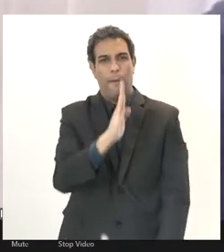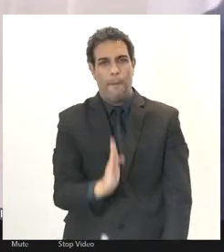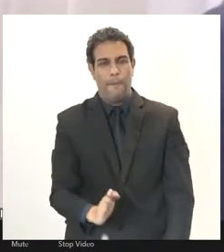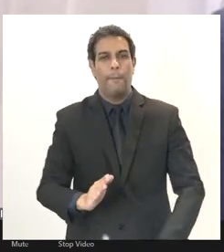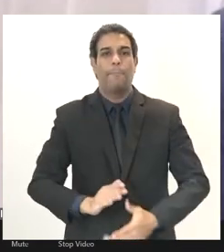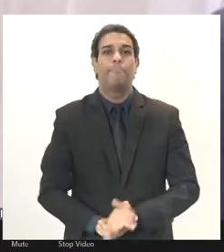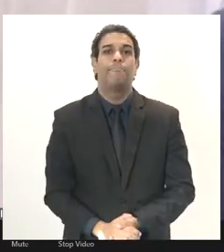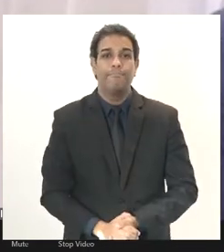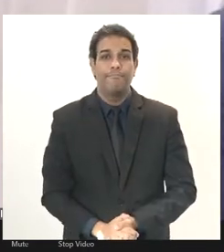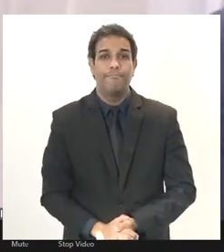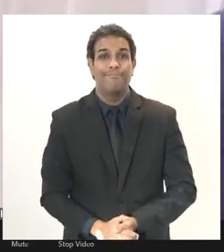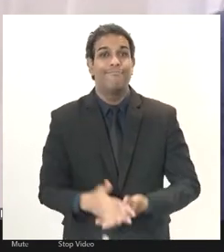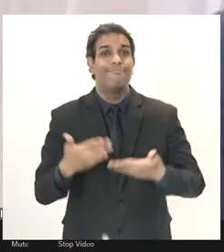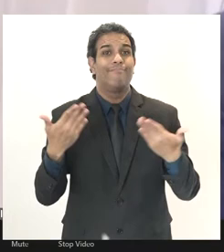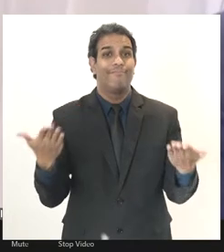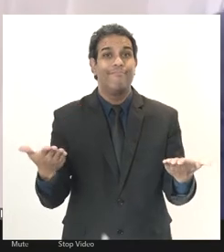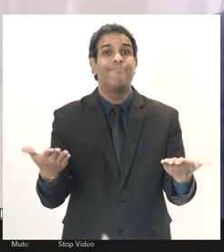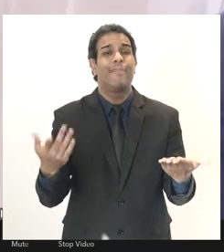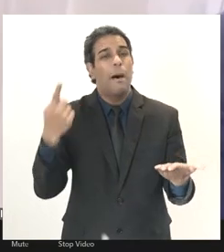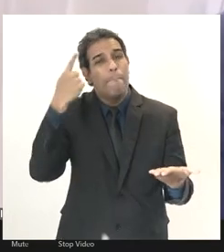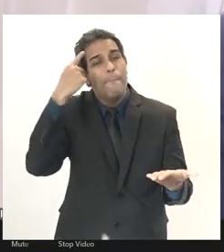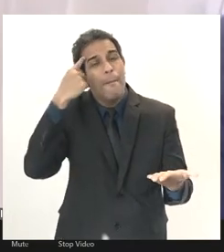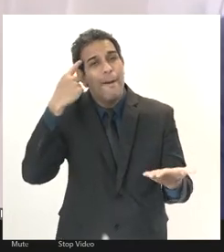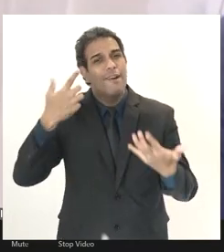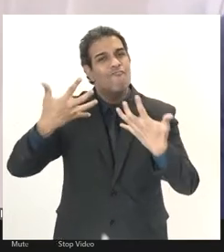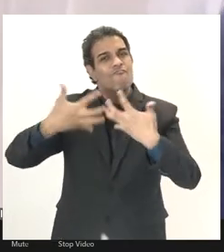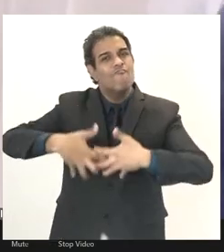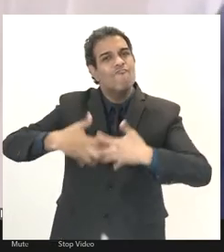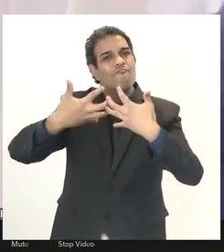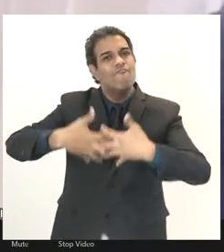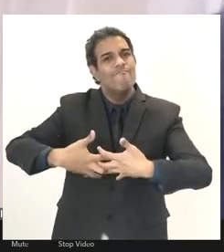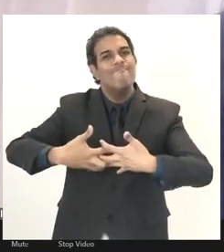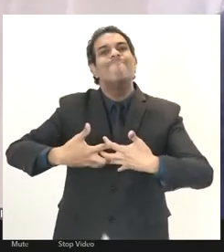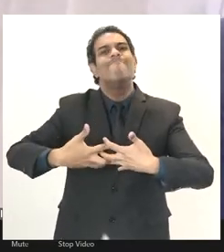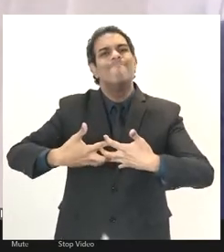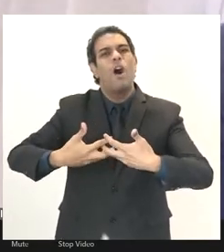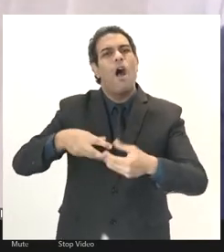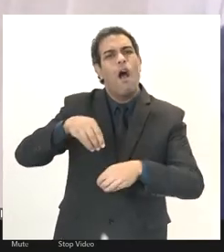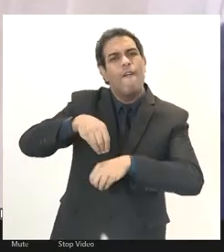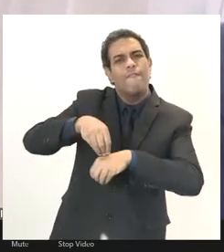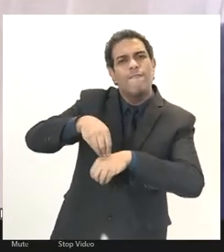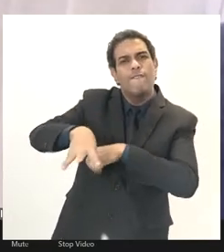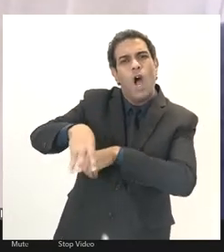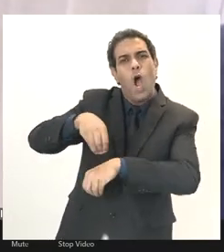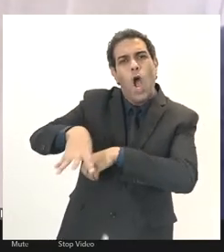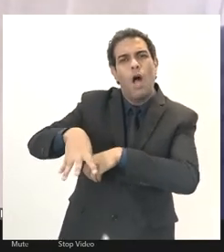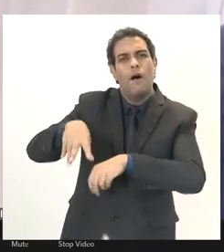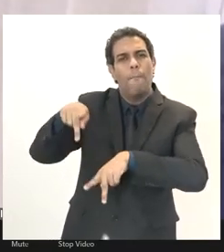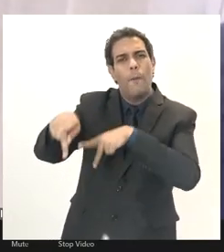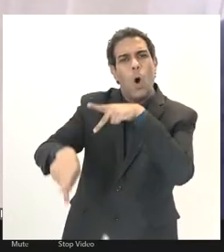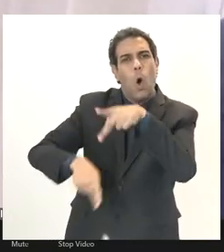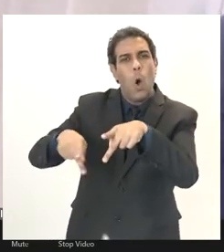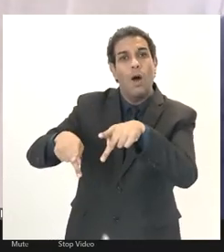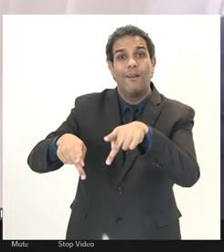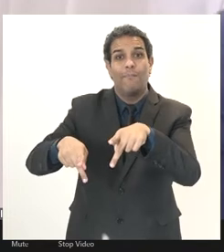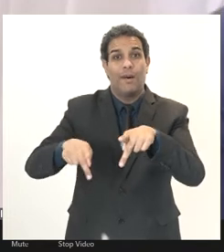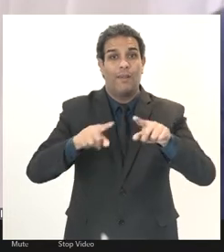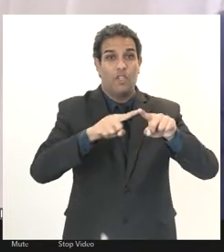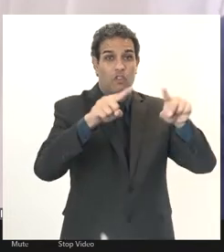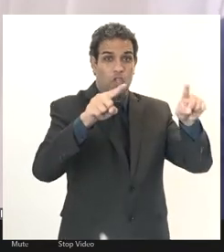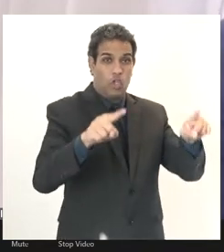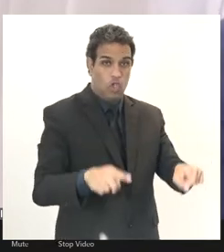gente baseado nisso a gente passa algumas orientações tanto a nossa base de servidores